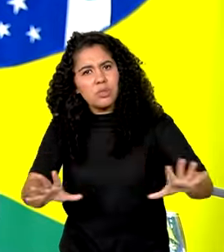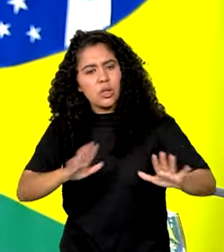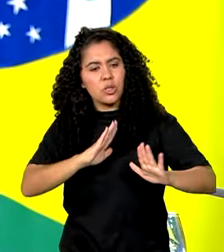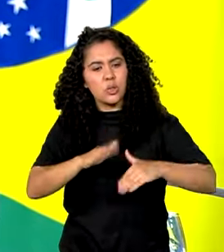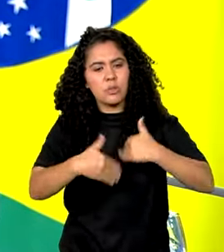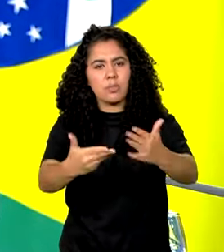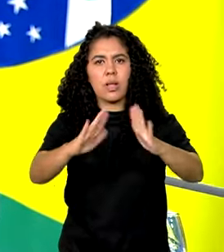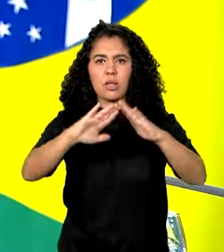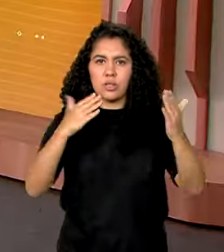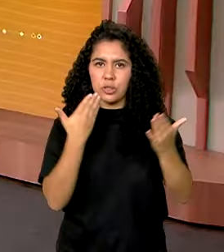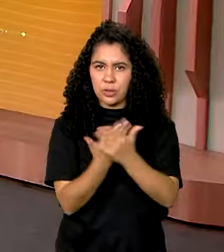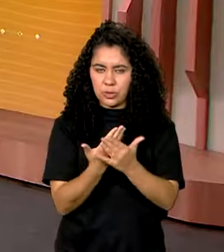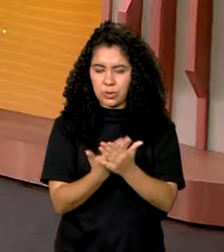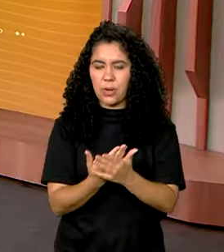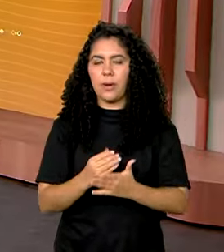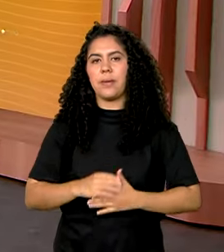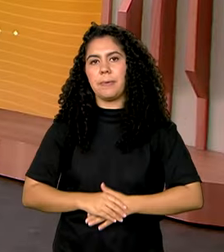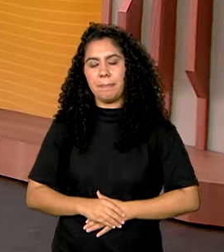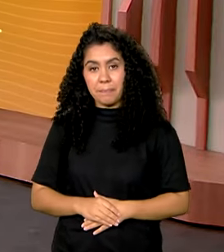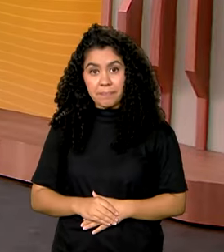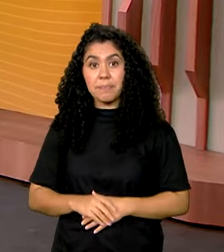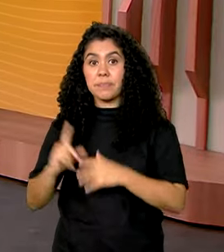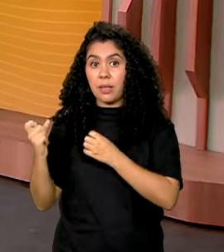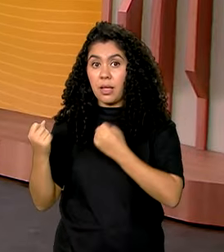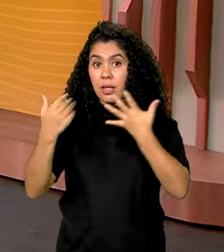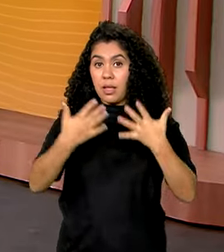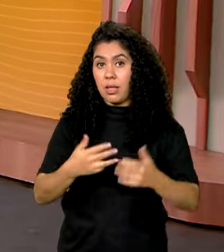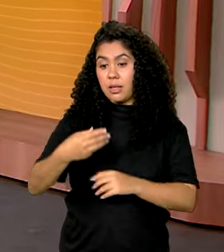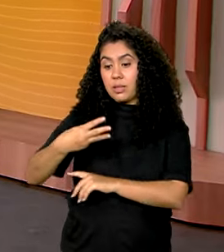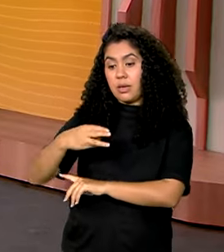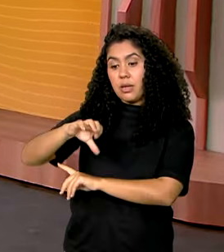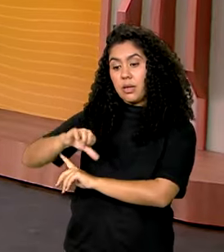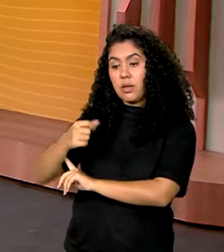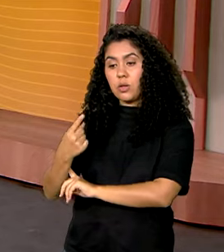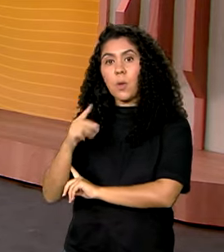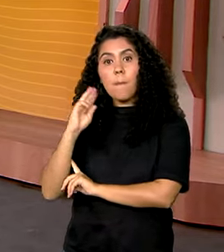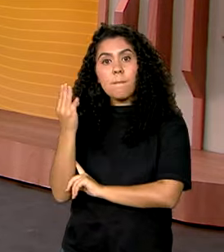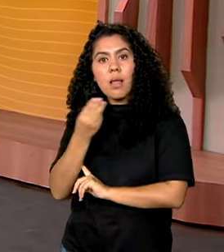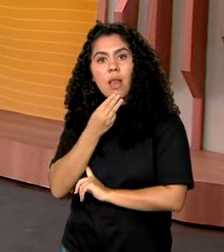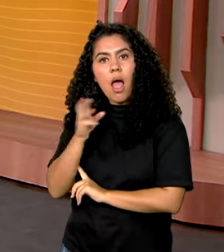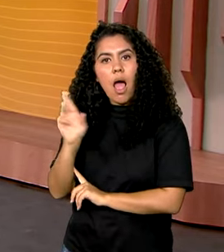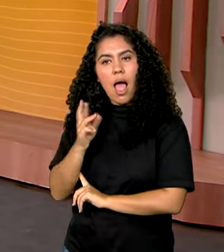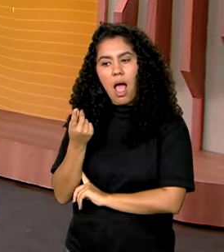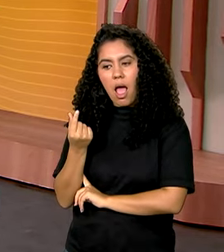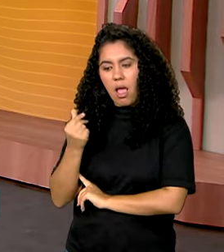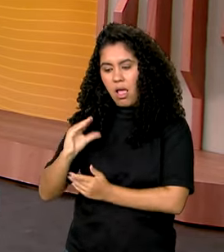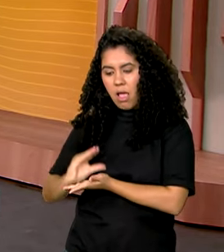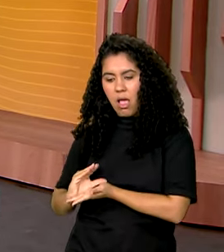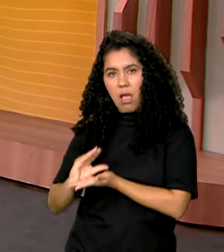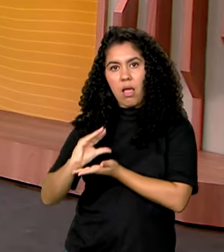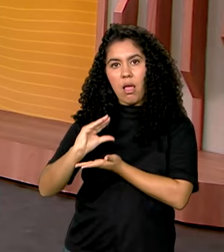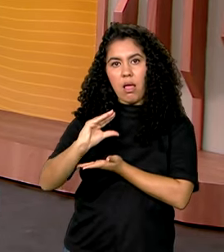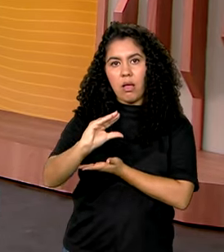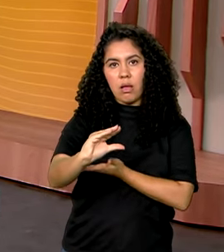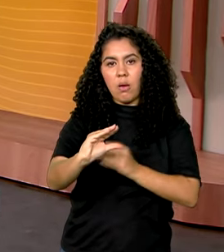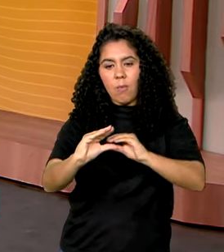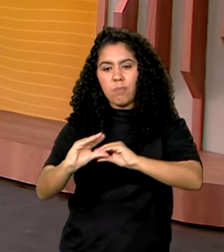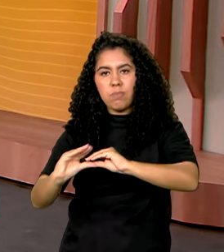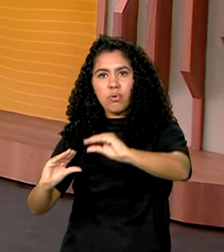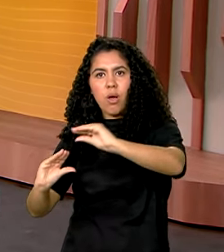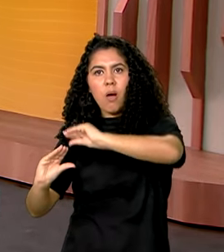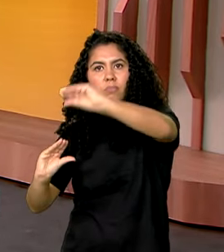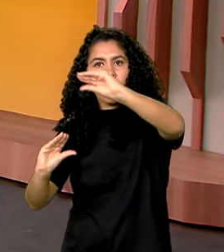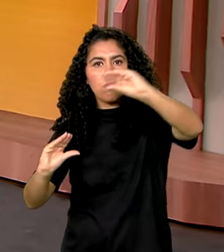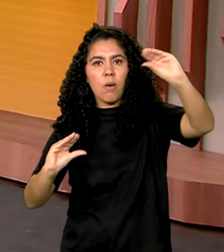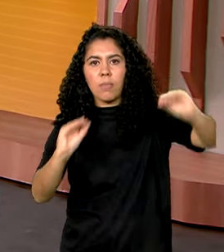atuais. E olha, 391 milhões de reais vão ser repassados a municípios de todo o país para